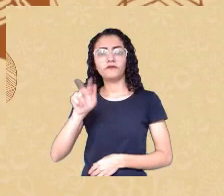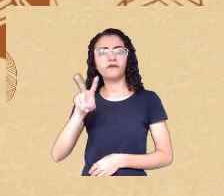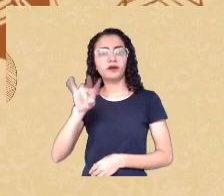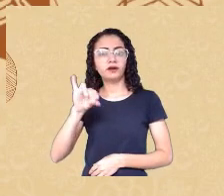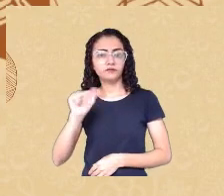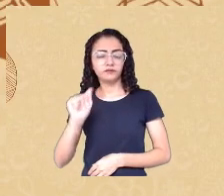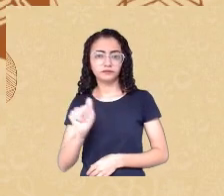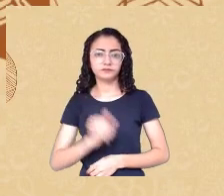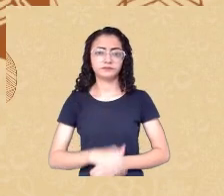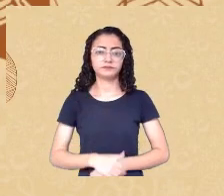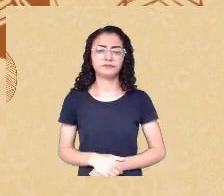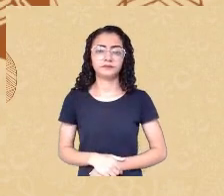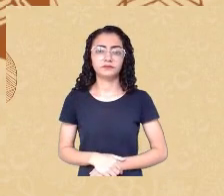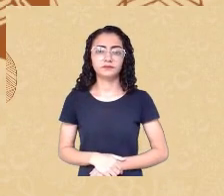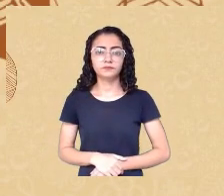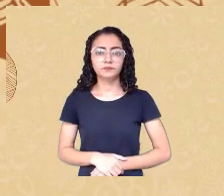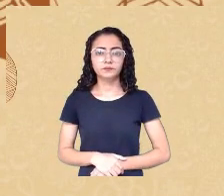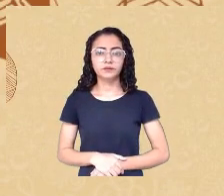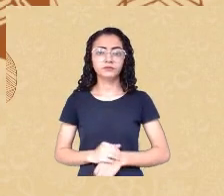Obrigada, Leogildo.